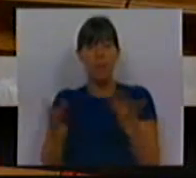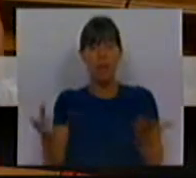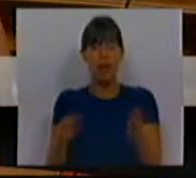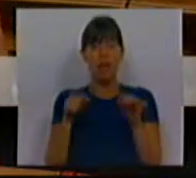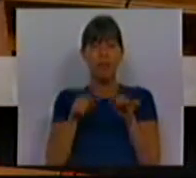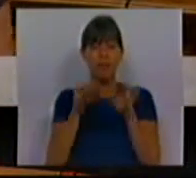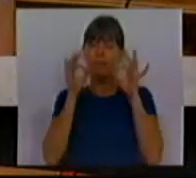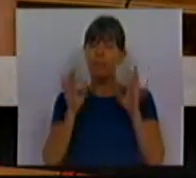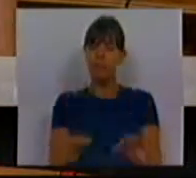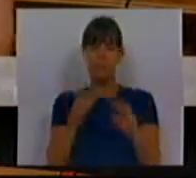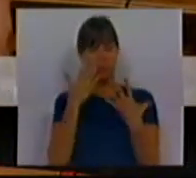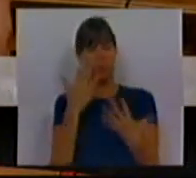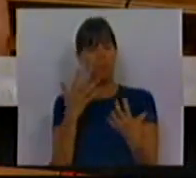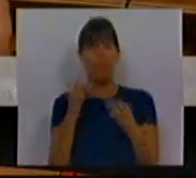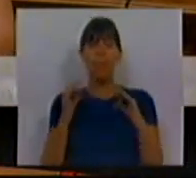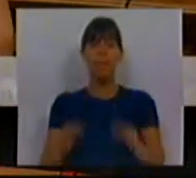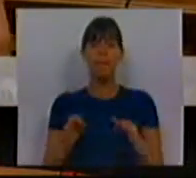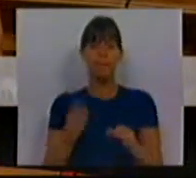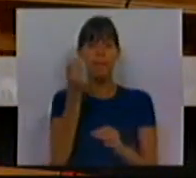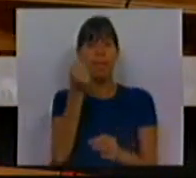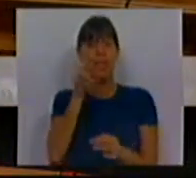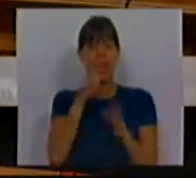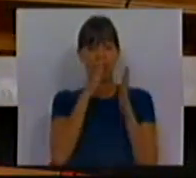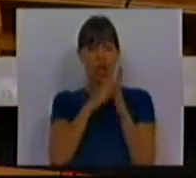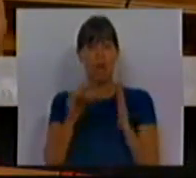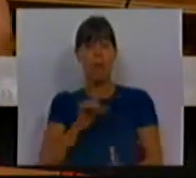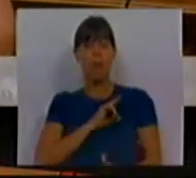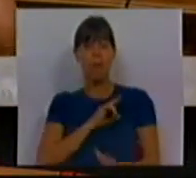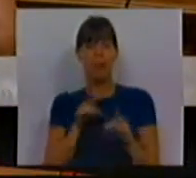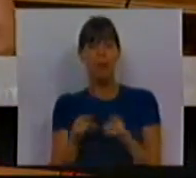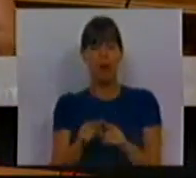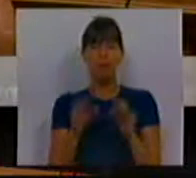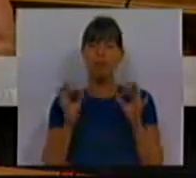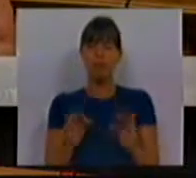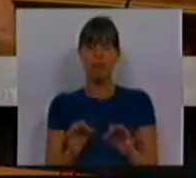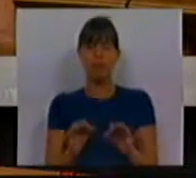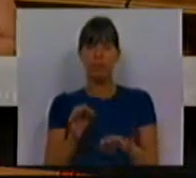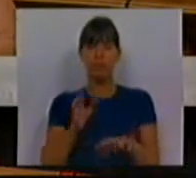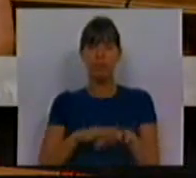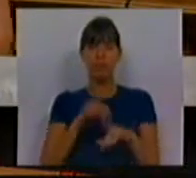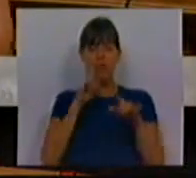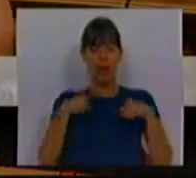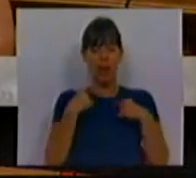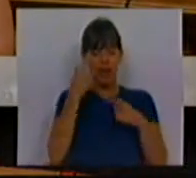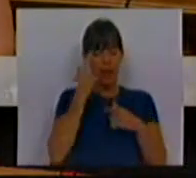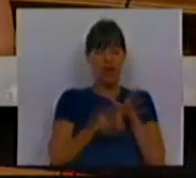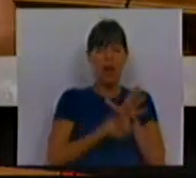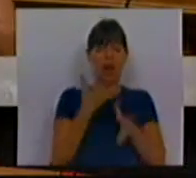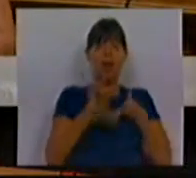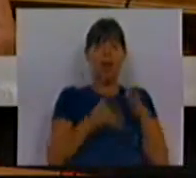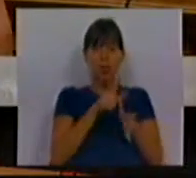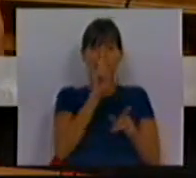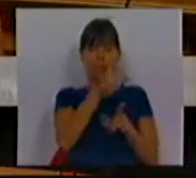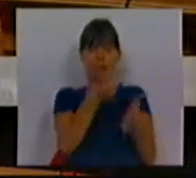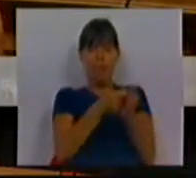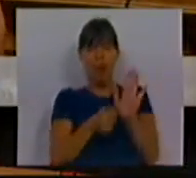É absolutamente evidente que a taxa da cópia privada é devida aos autores, que a indústria é